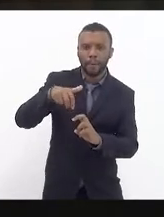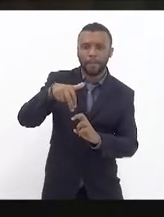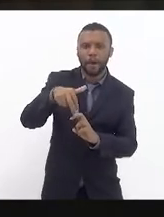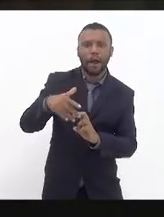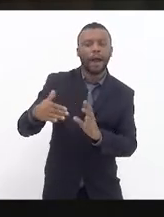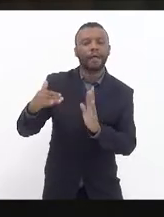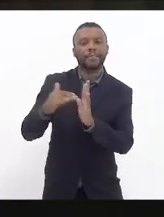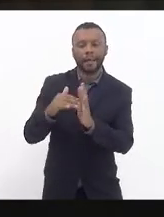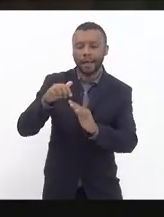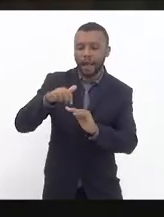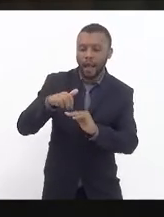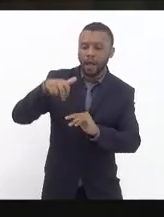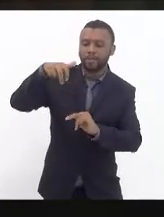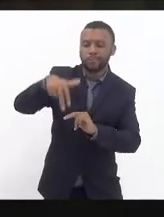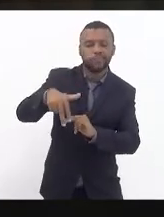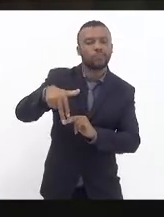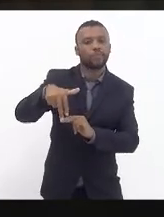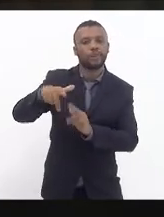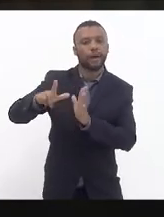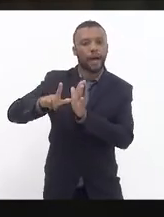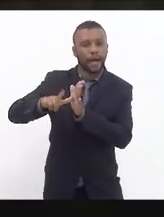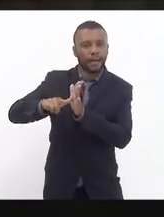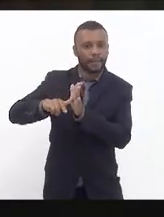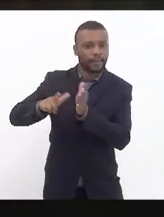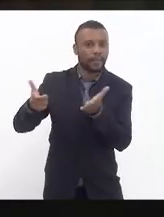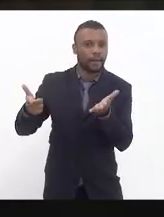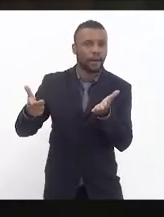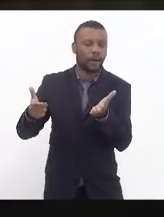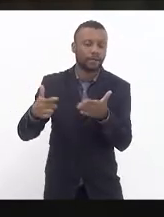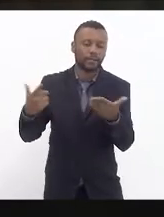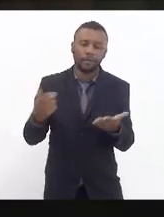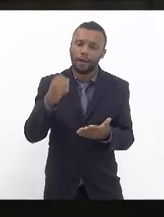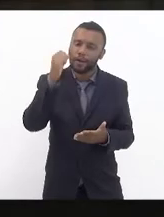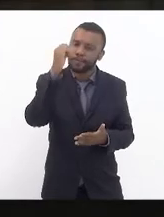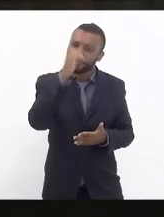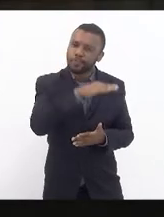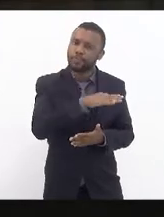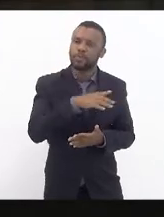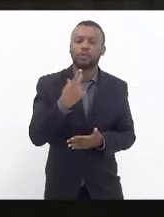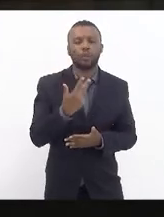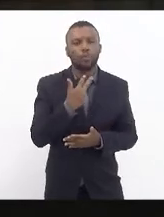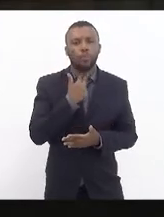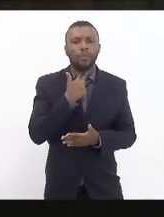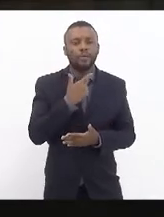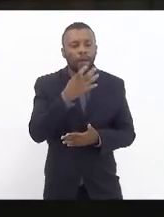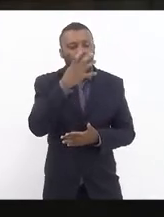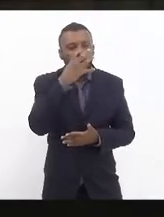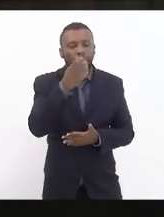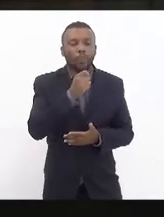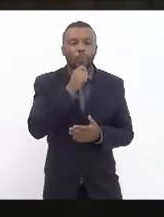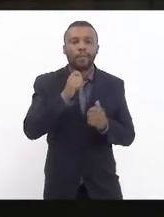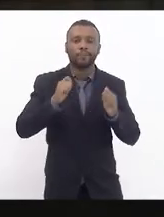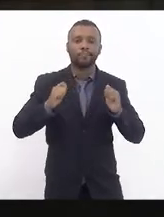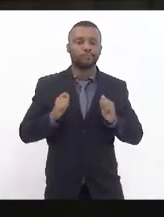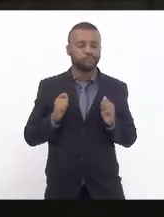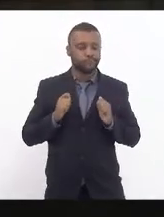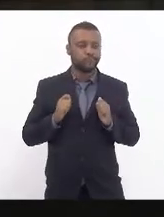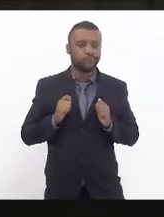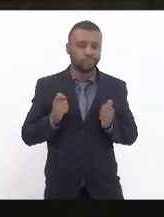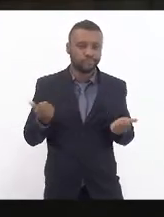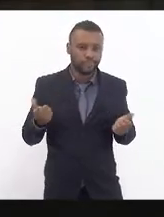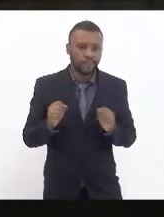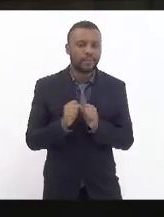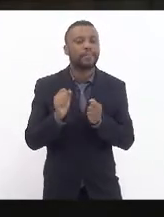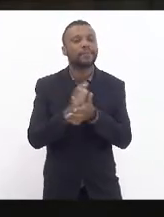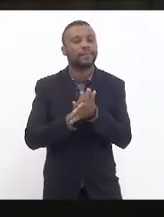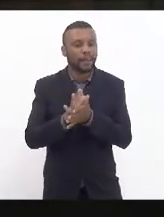um descaso total da supervia com a população e nós não podemos assistir isso sem tomarmos as devidas providências por isso que essa comissão parlamentar de